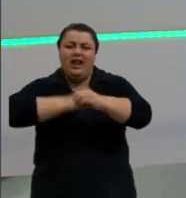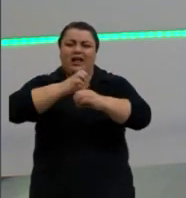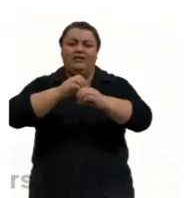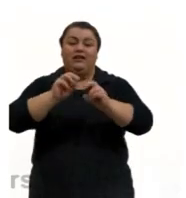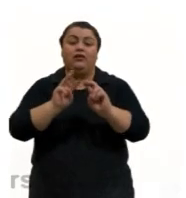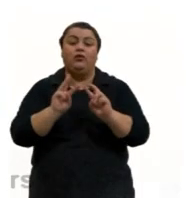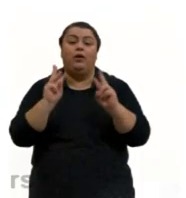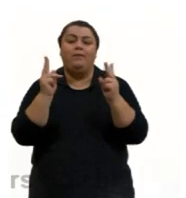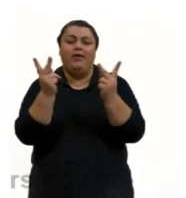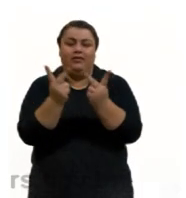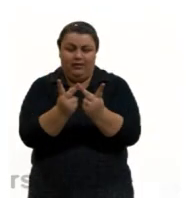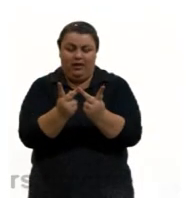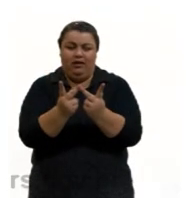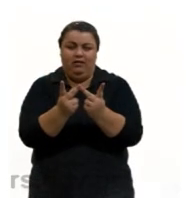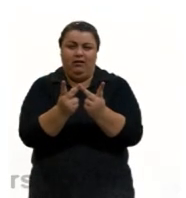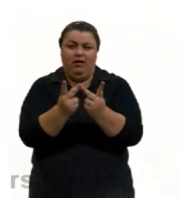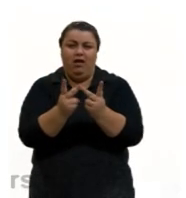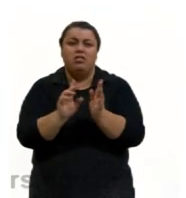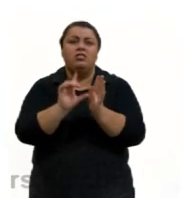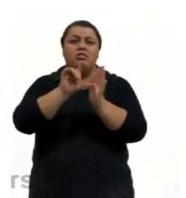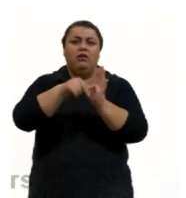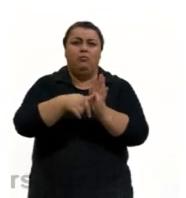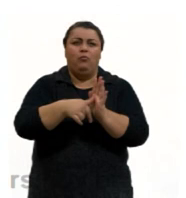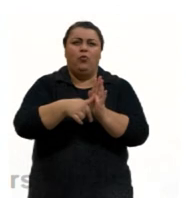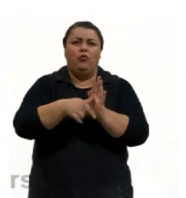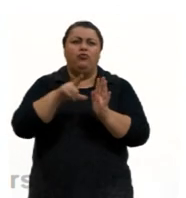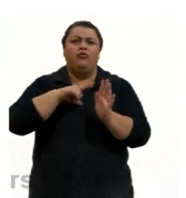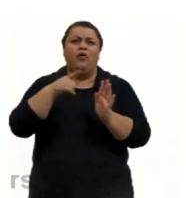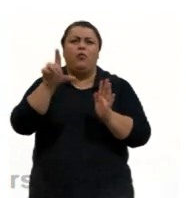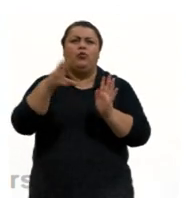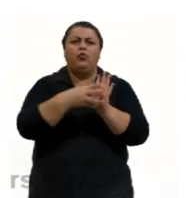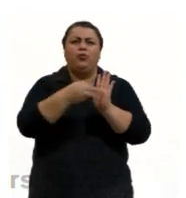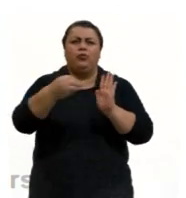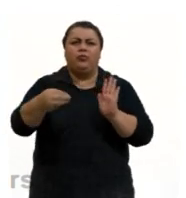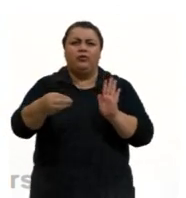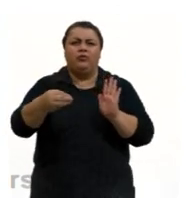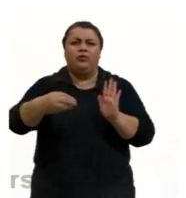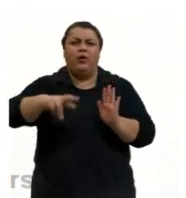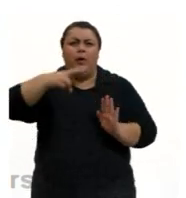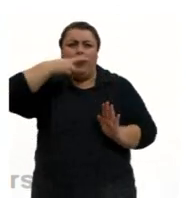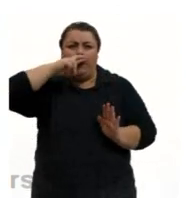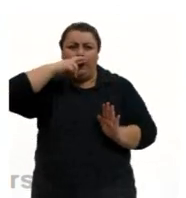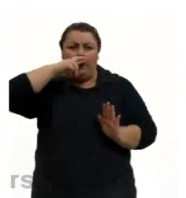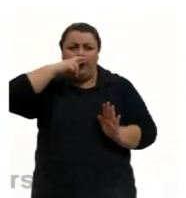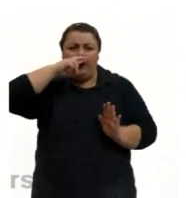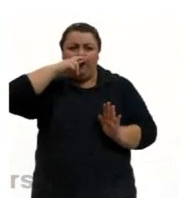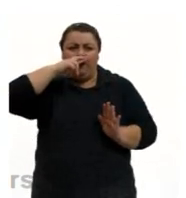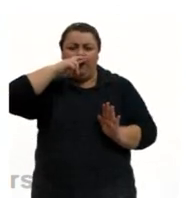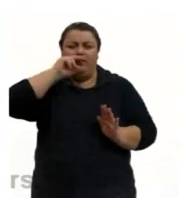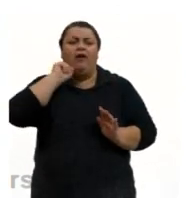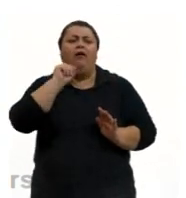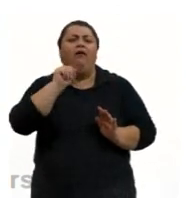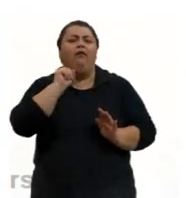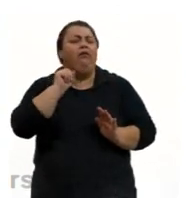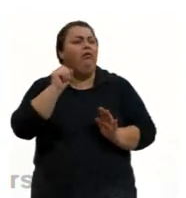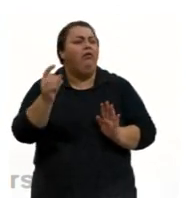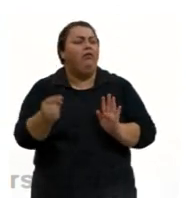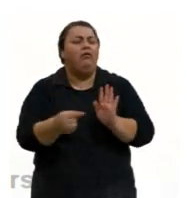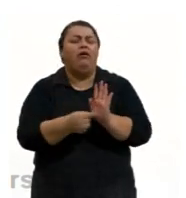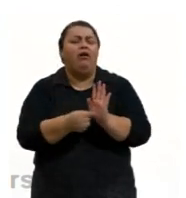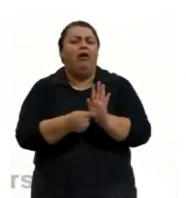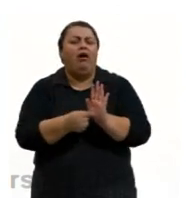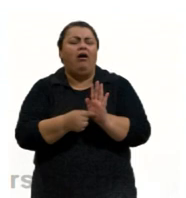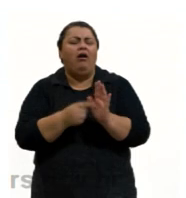atômicos. Depois de Thomson, nós tivemos o modelo de Rutherford. Aí sim, veio a descoberta do núcleo, né.